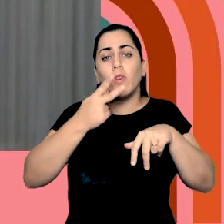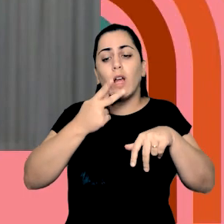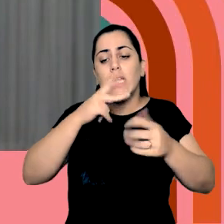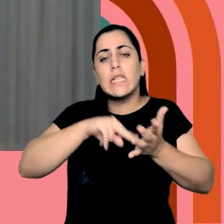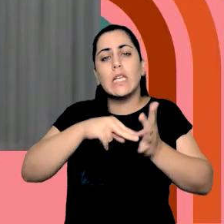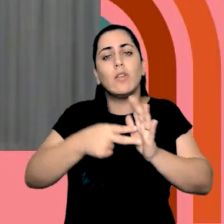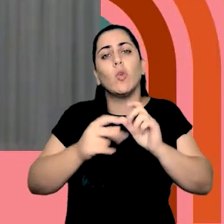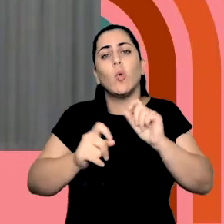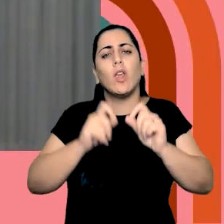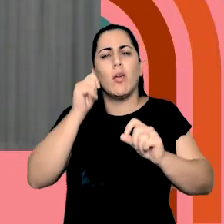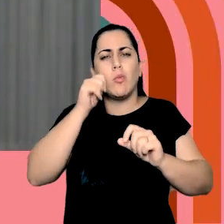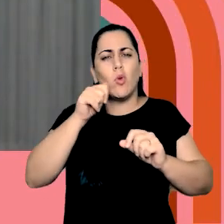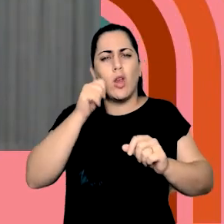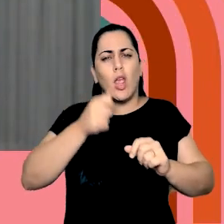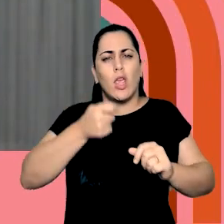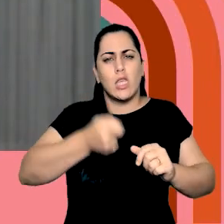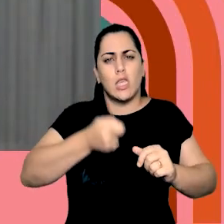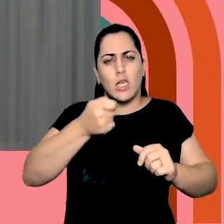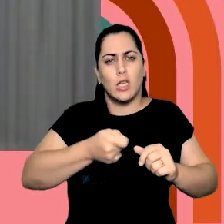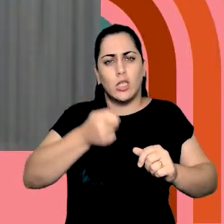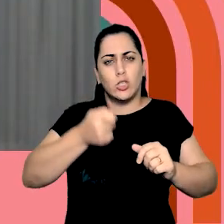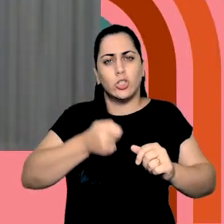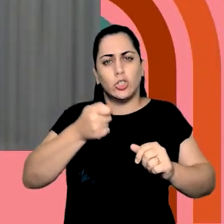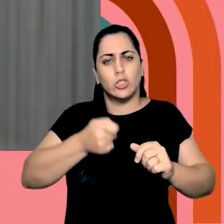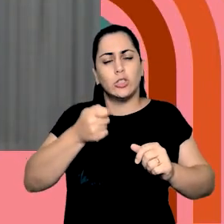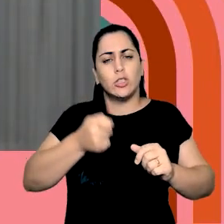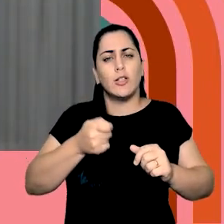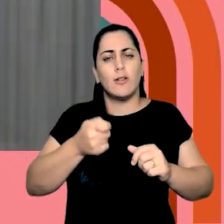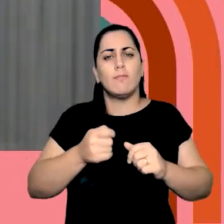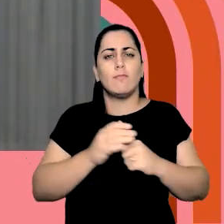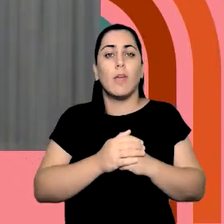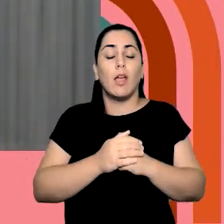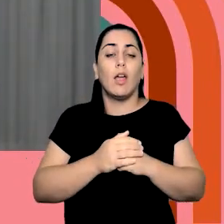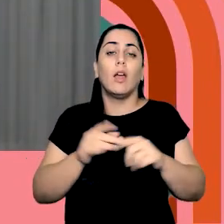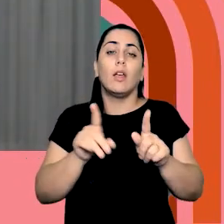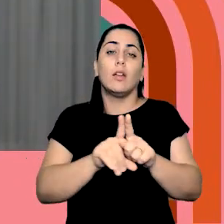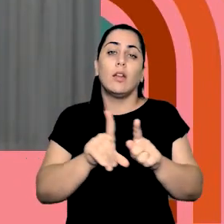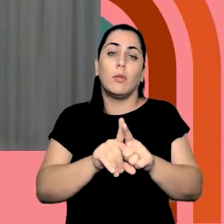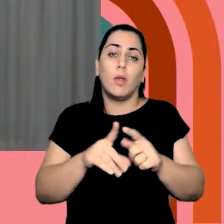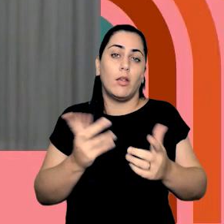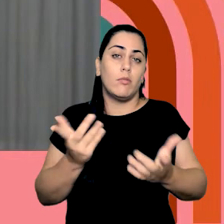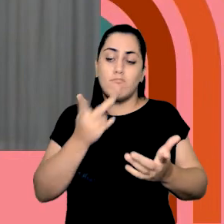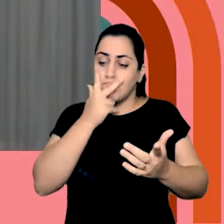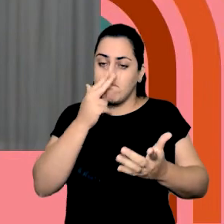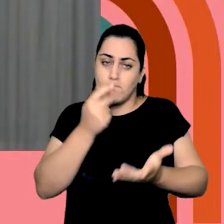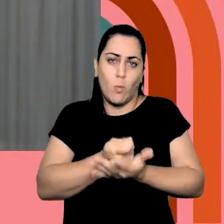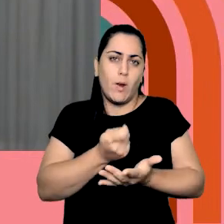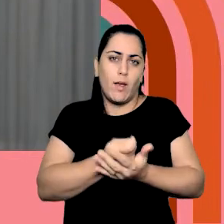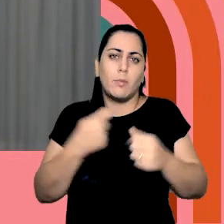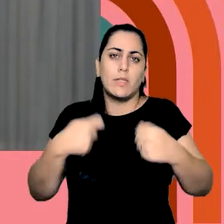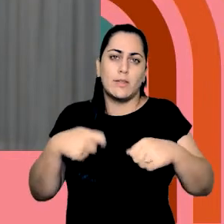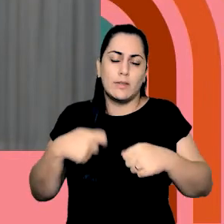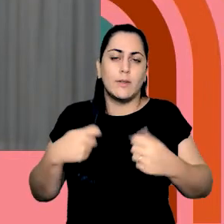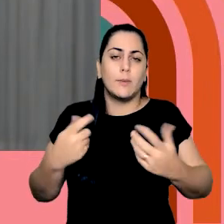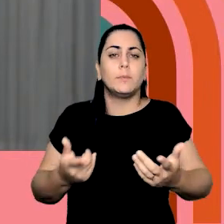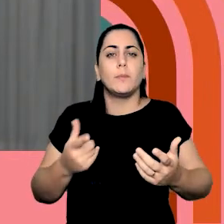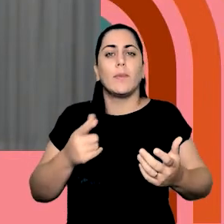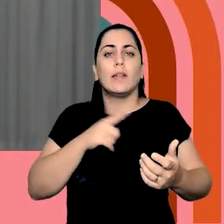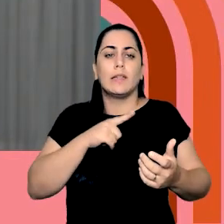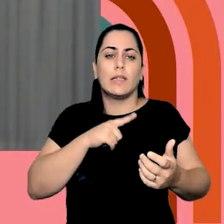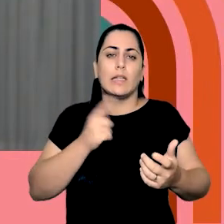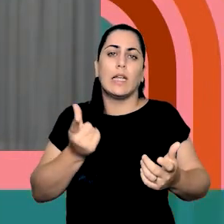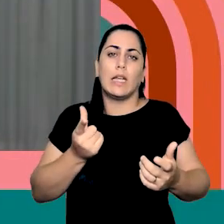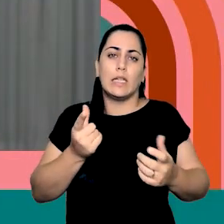mulher de uma forma muito rígida, muito conservadora e compulsória, que envolve o